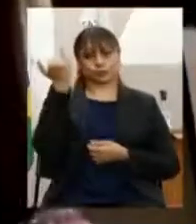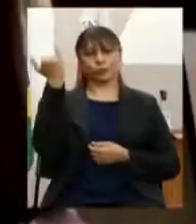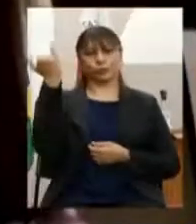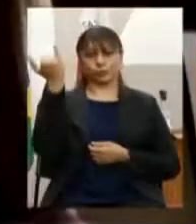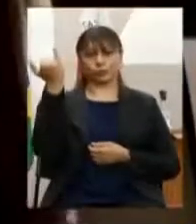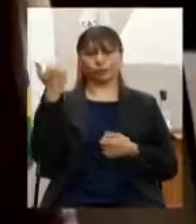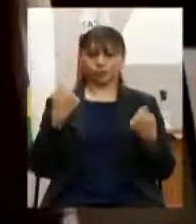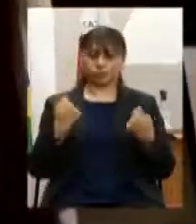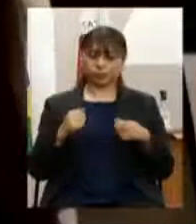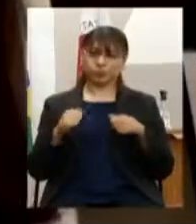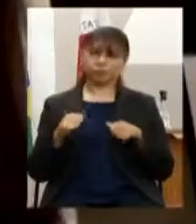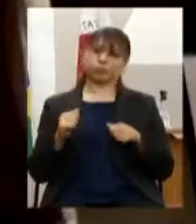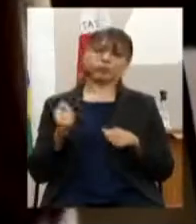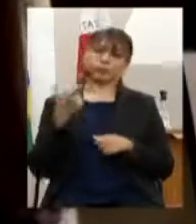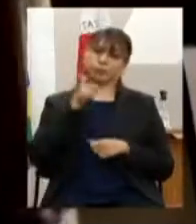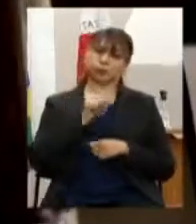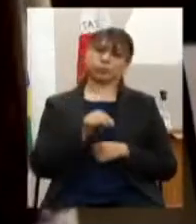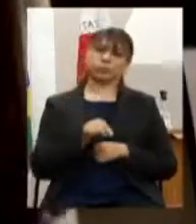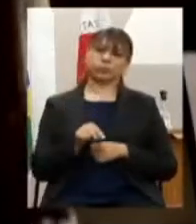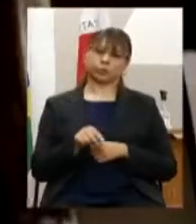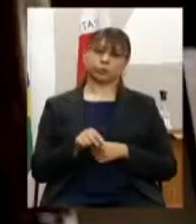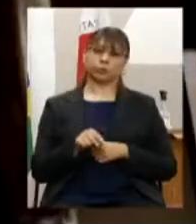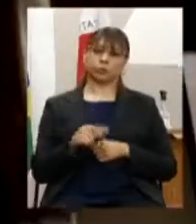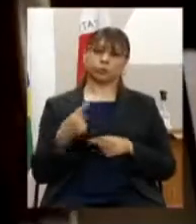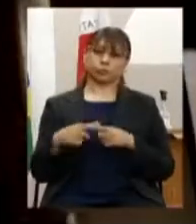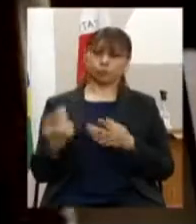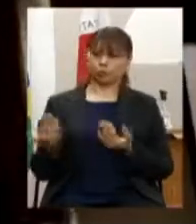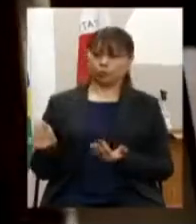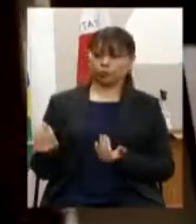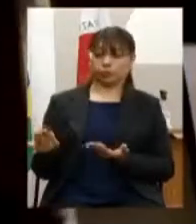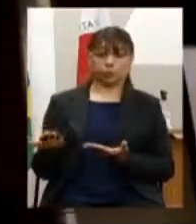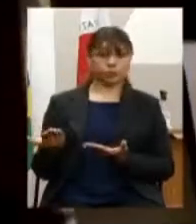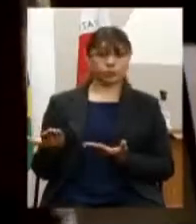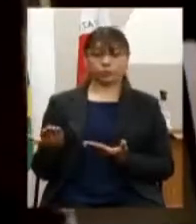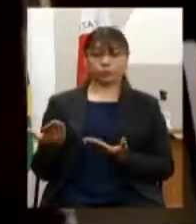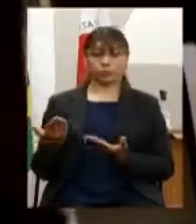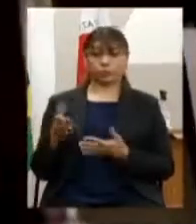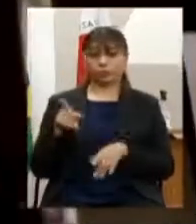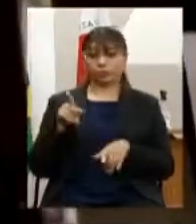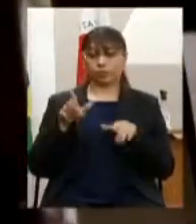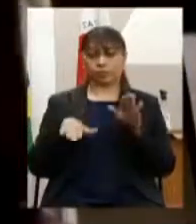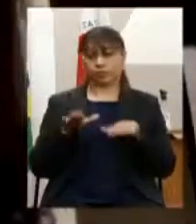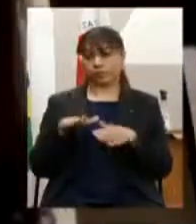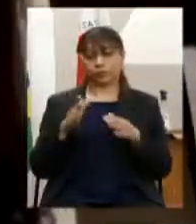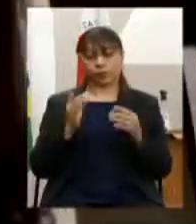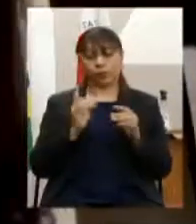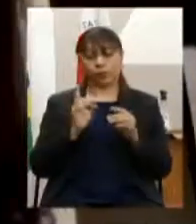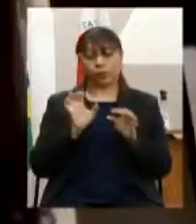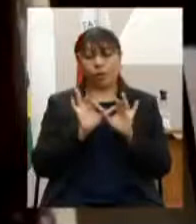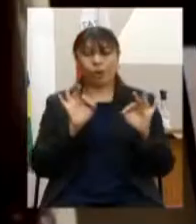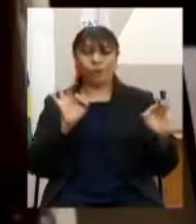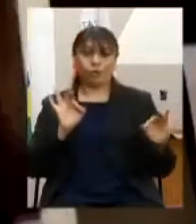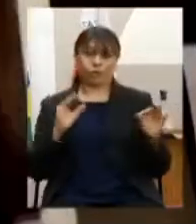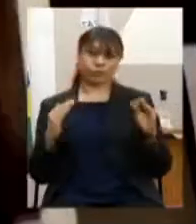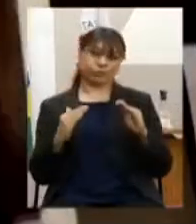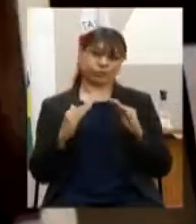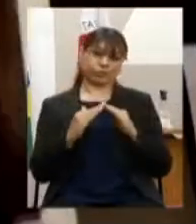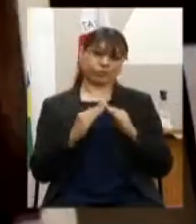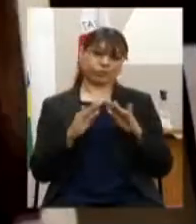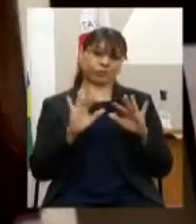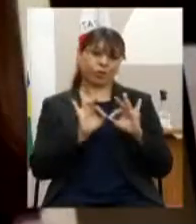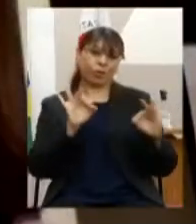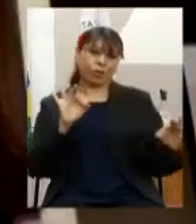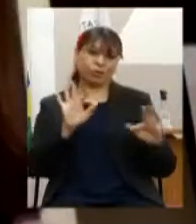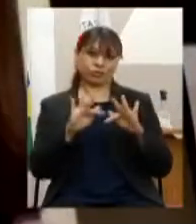segurado né os meninos não residem não estão no centro de internação longe de suas